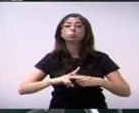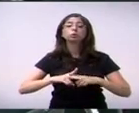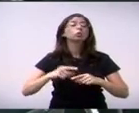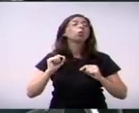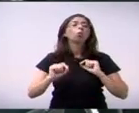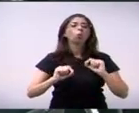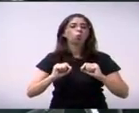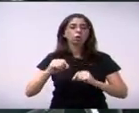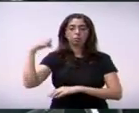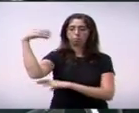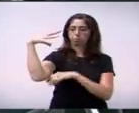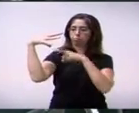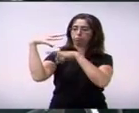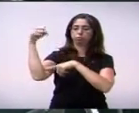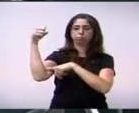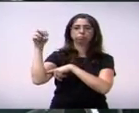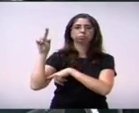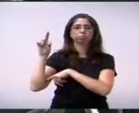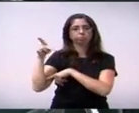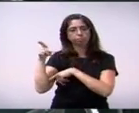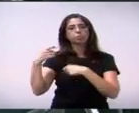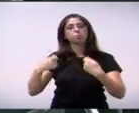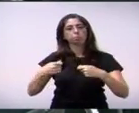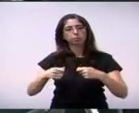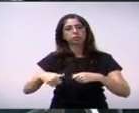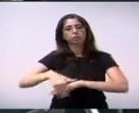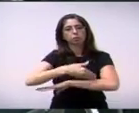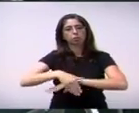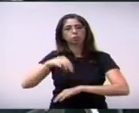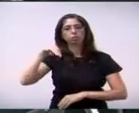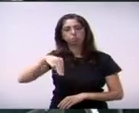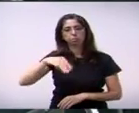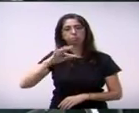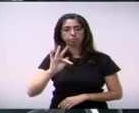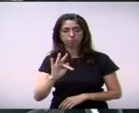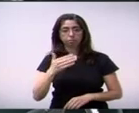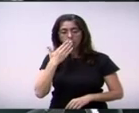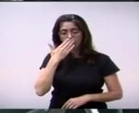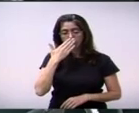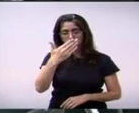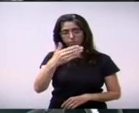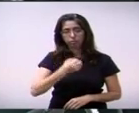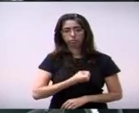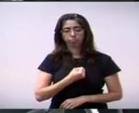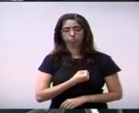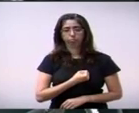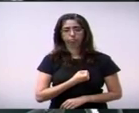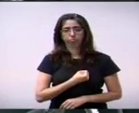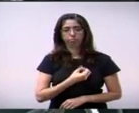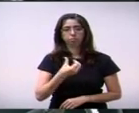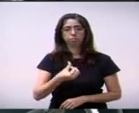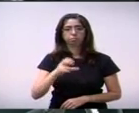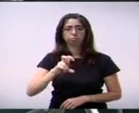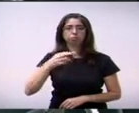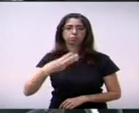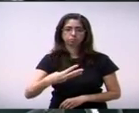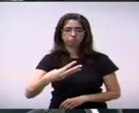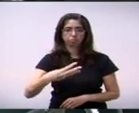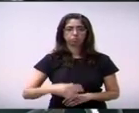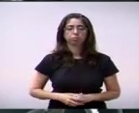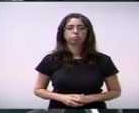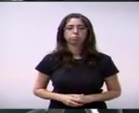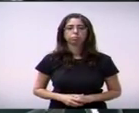postes de iluminação na rua Marco Ferramola, em frente ao número 653